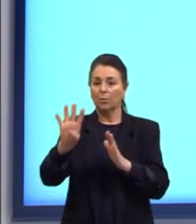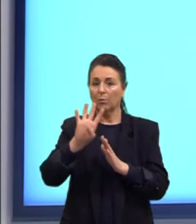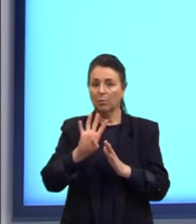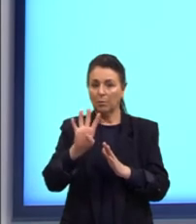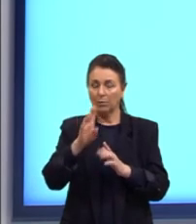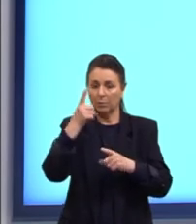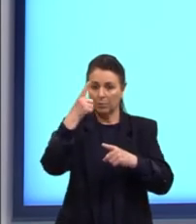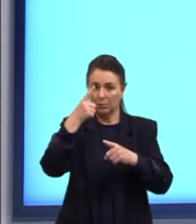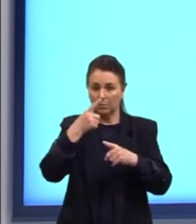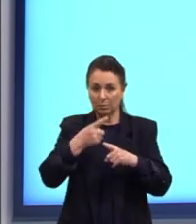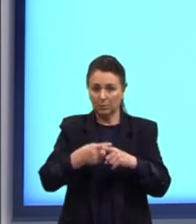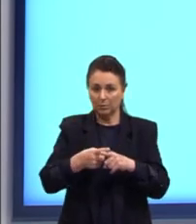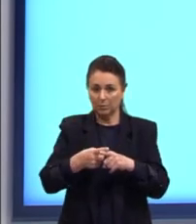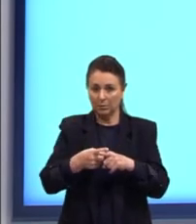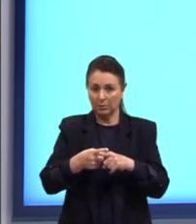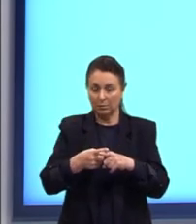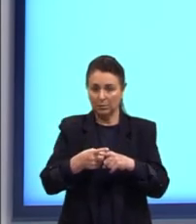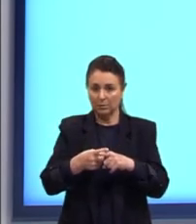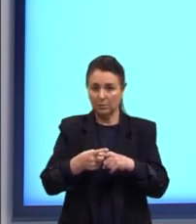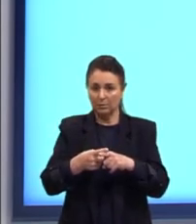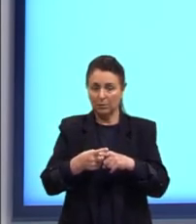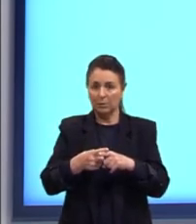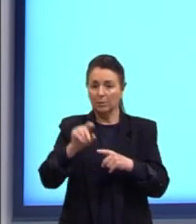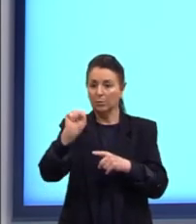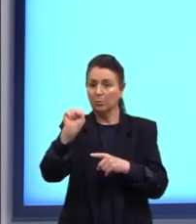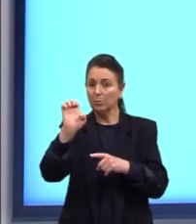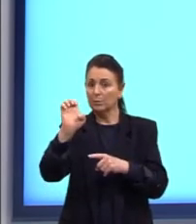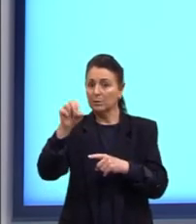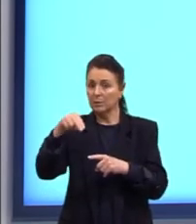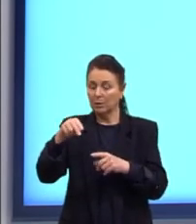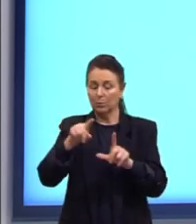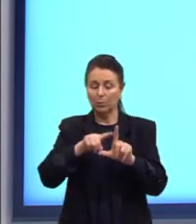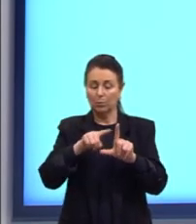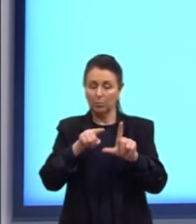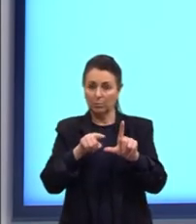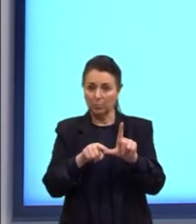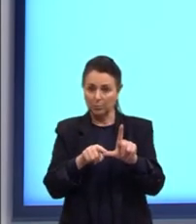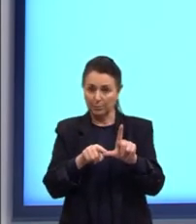multipliquei então pelo seno né do nosso ângulo